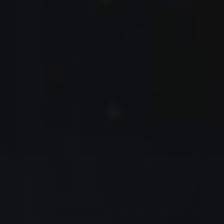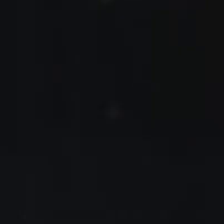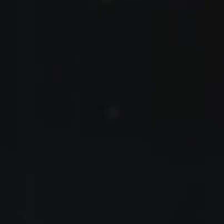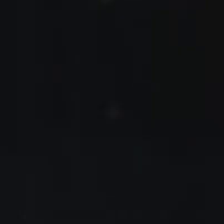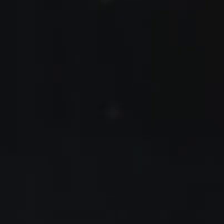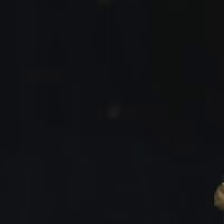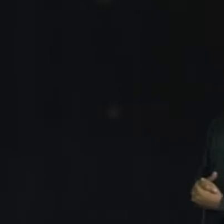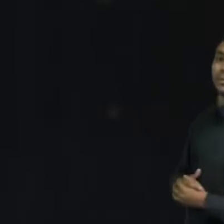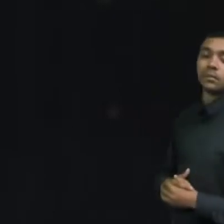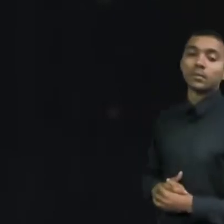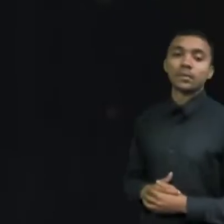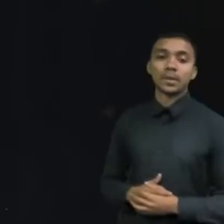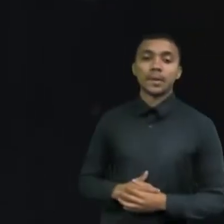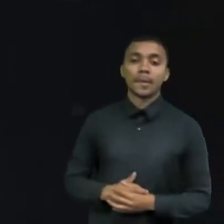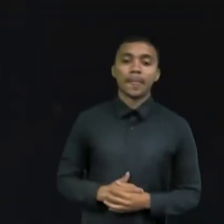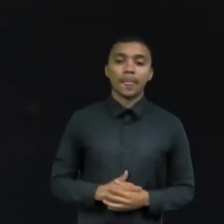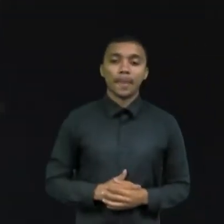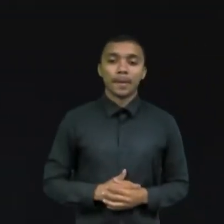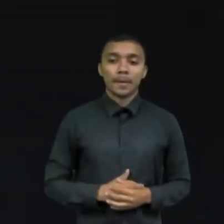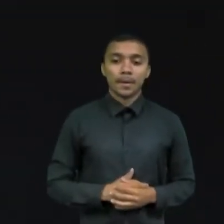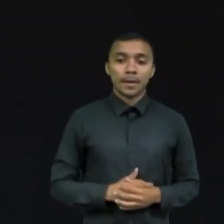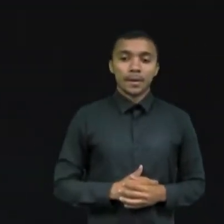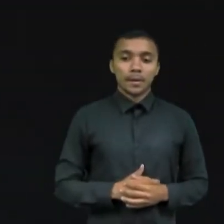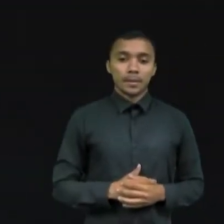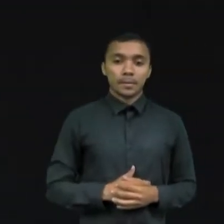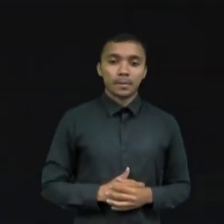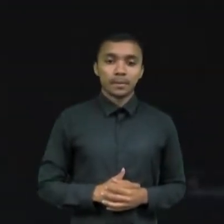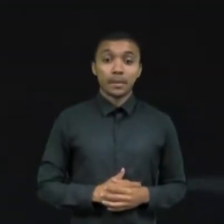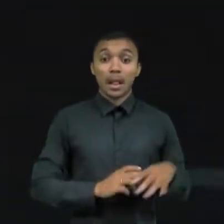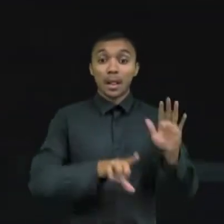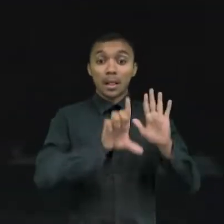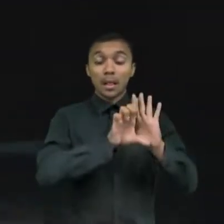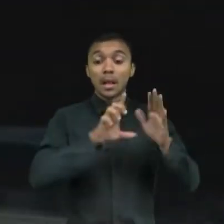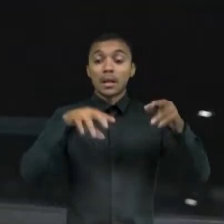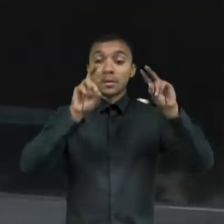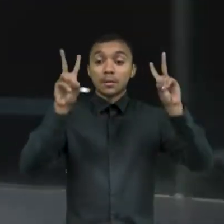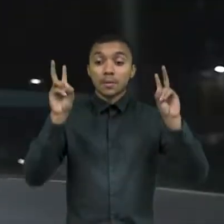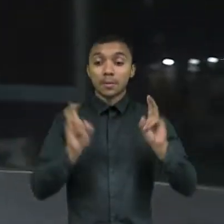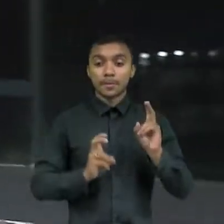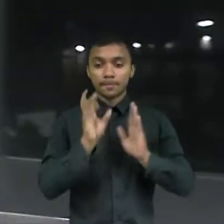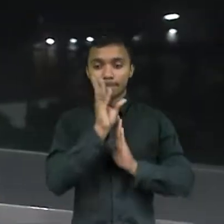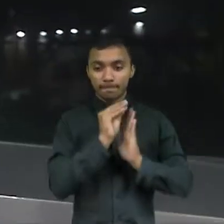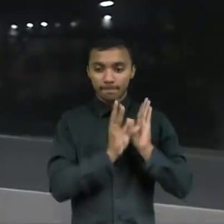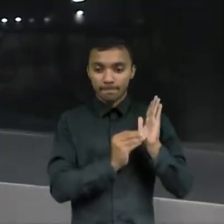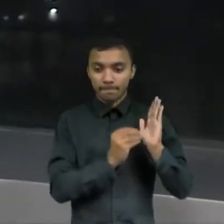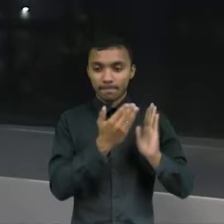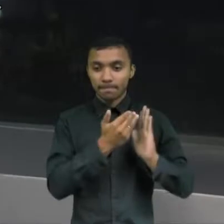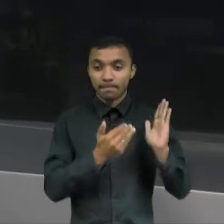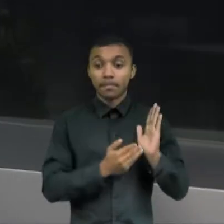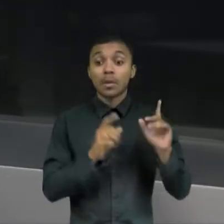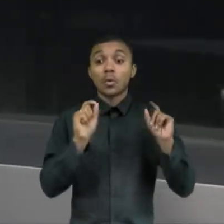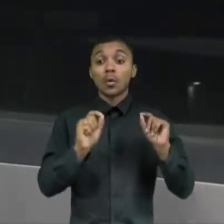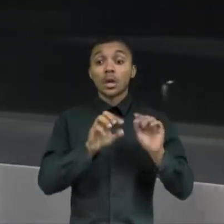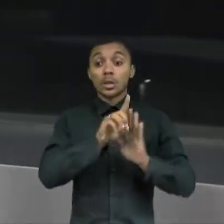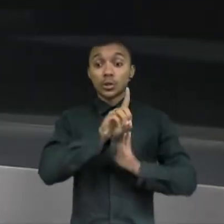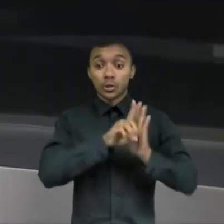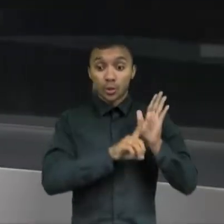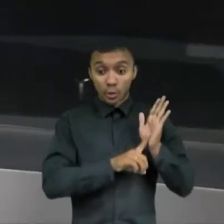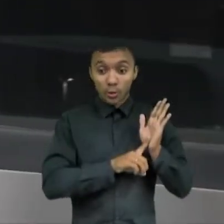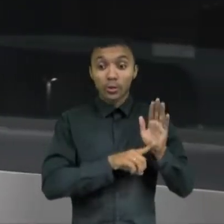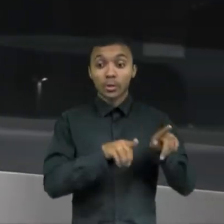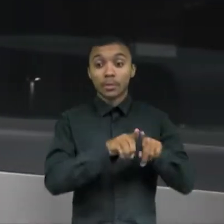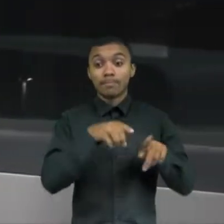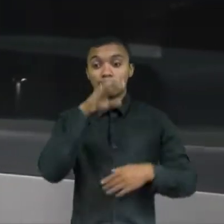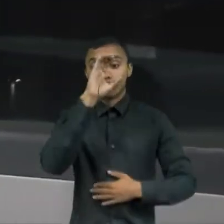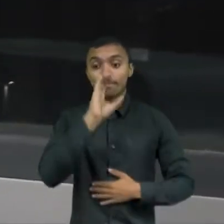Foi sancionada a lei que prevê a inclusão de conteúdo relativo ao direito e a cidadania